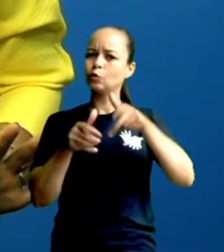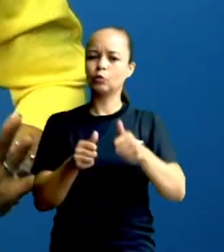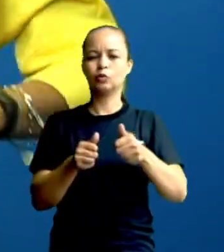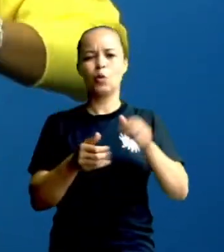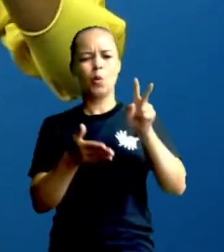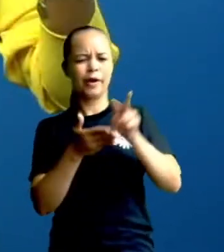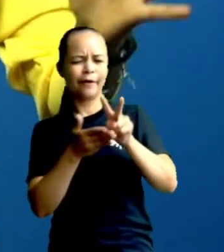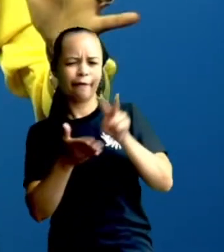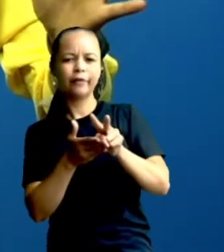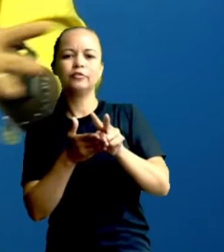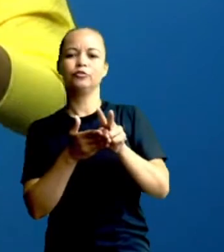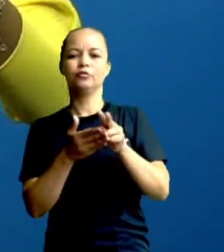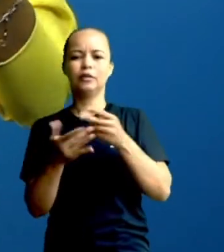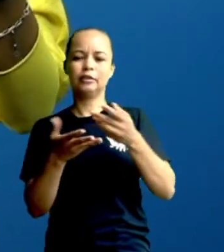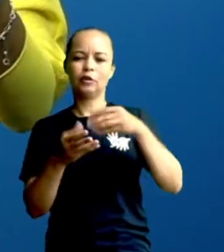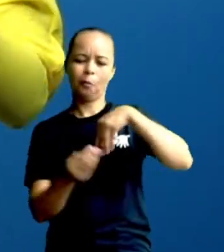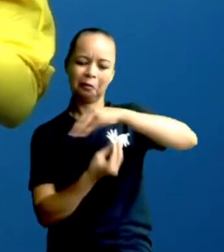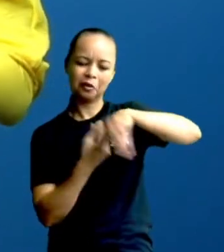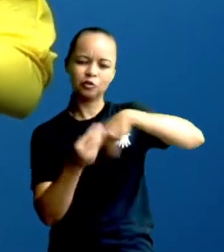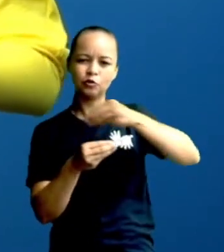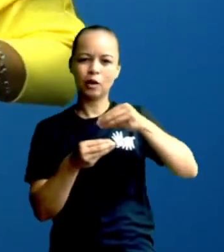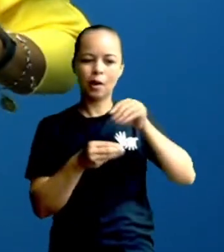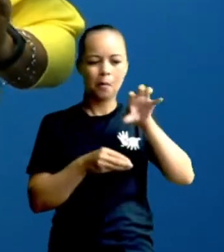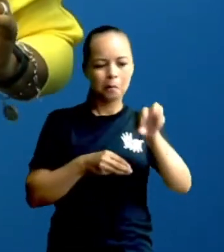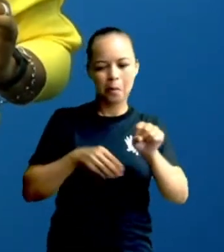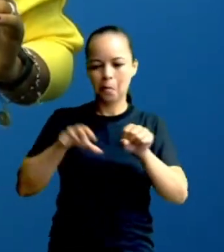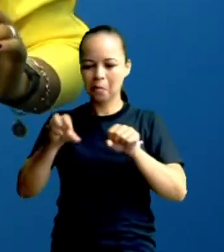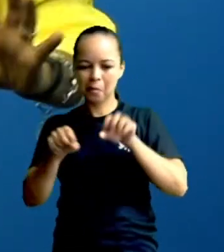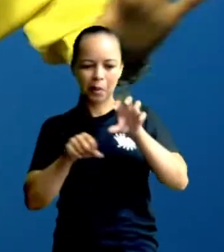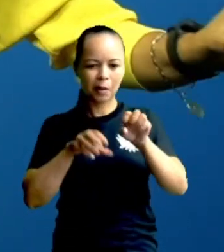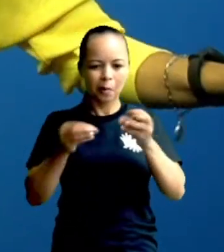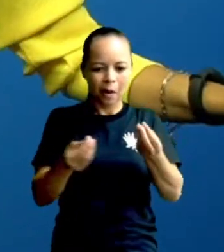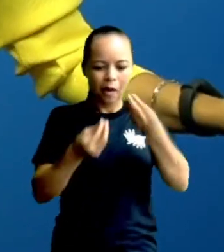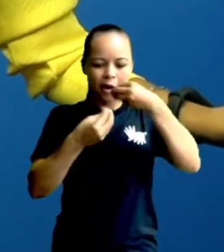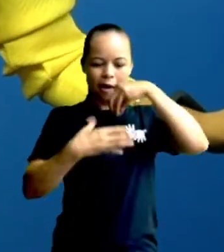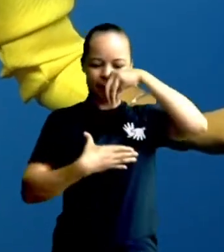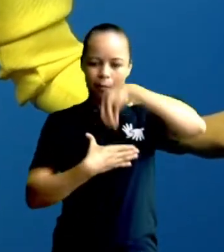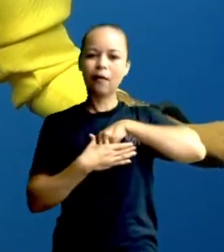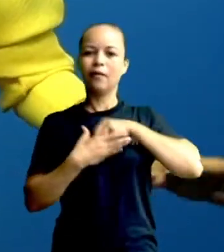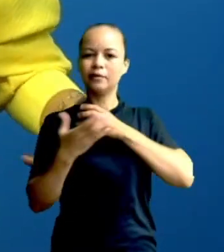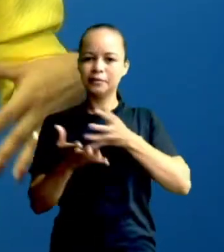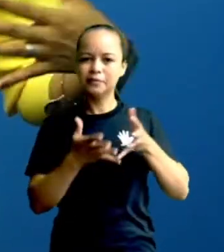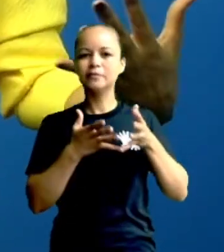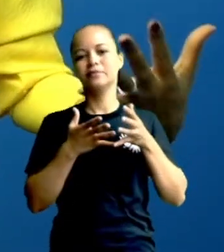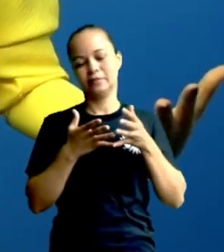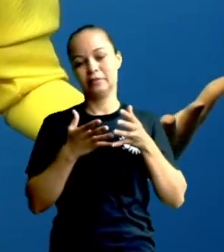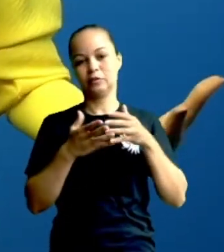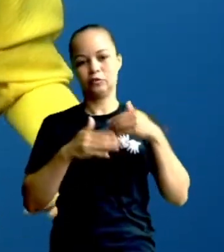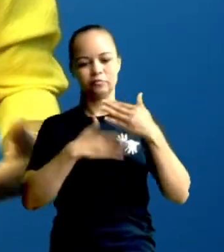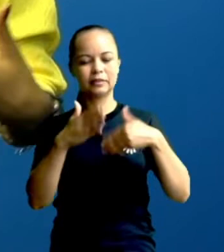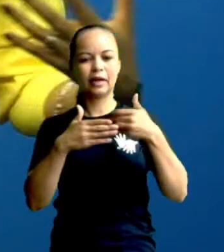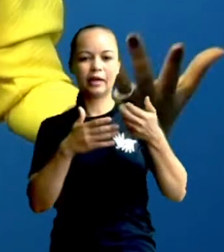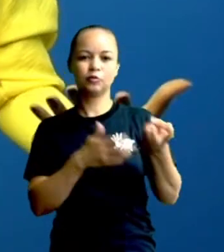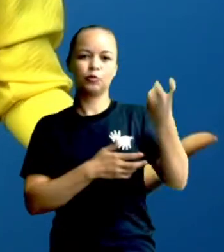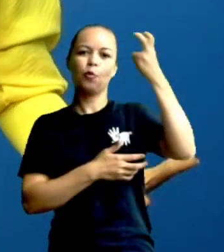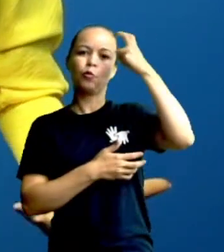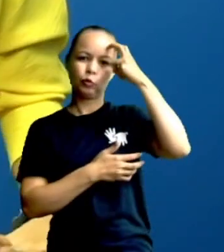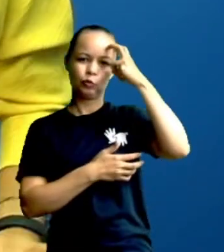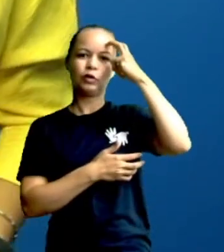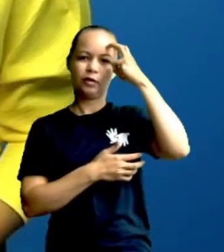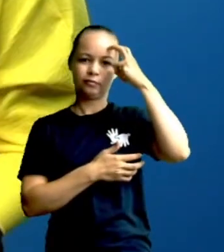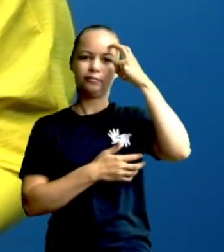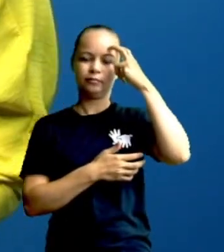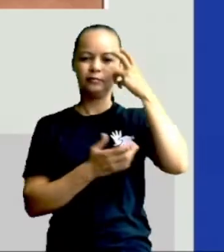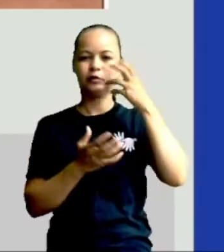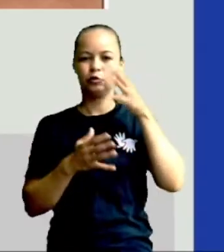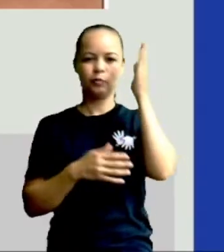De índios, a tem uma mistura. A gente pegou tudo que era um pouquinho de bom em cada um, né, e colocou dentro da nossa tradição, da nossa cultura